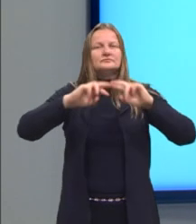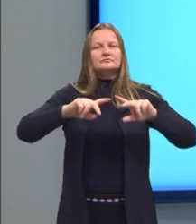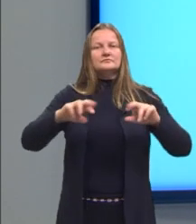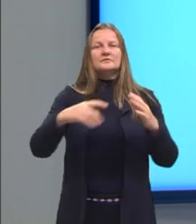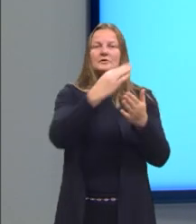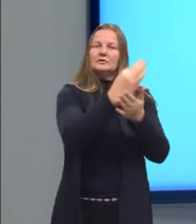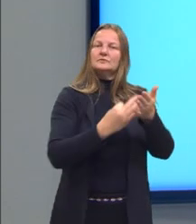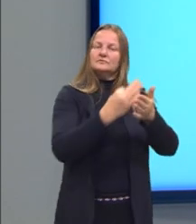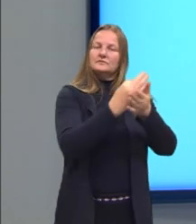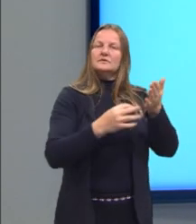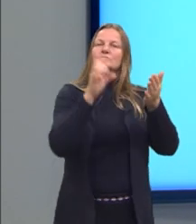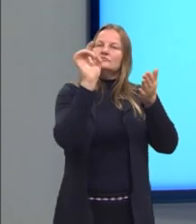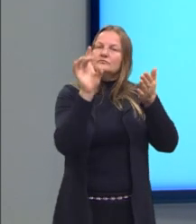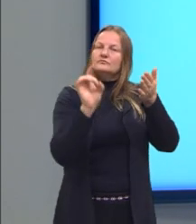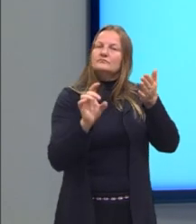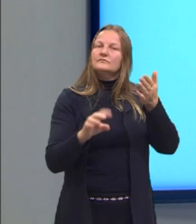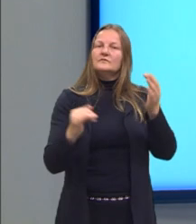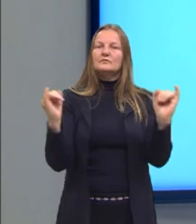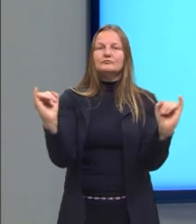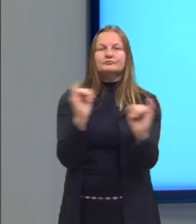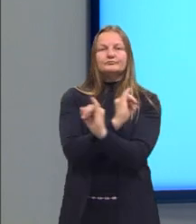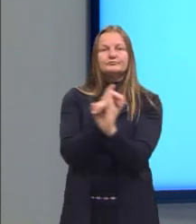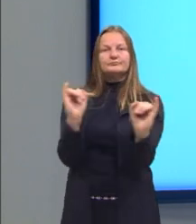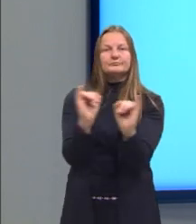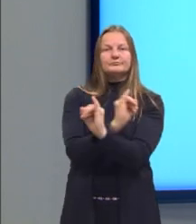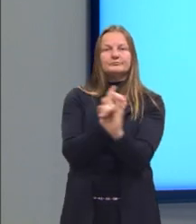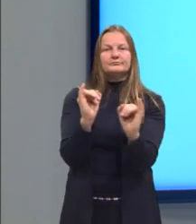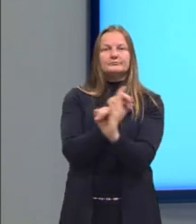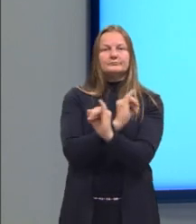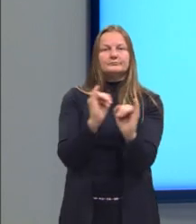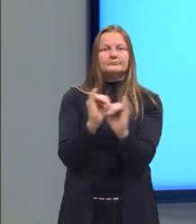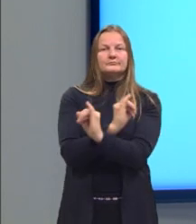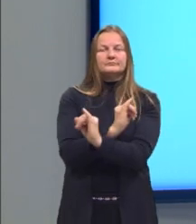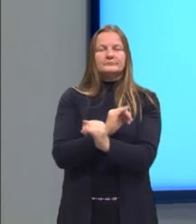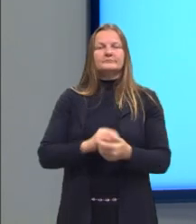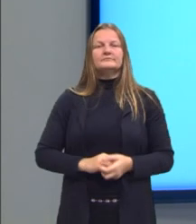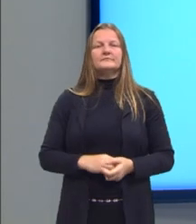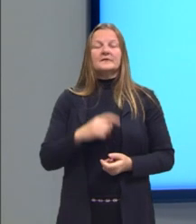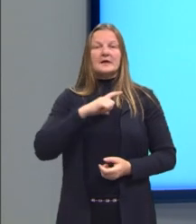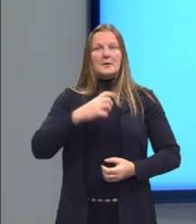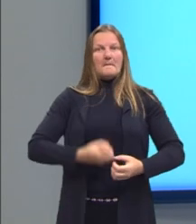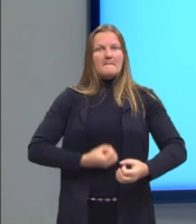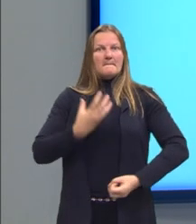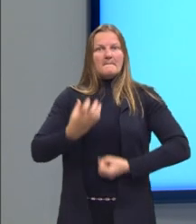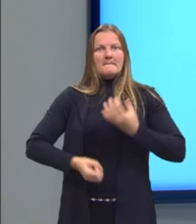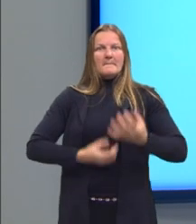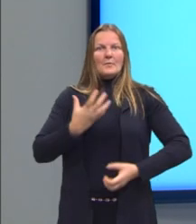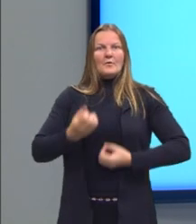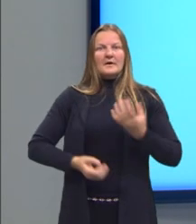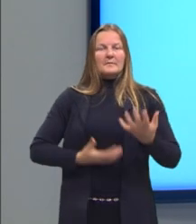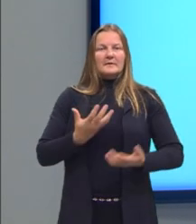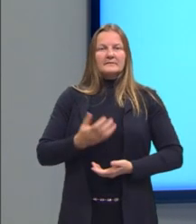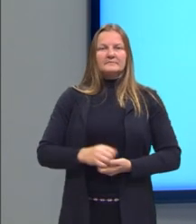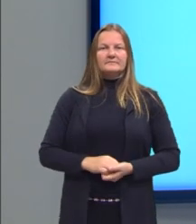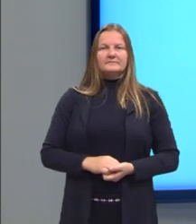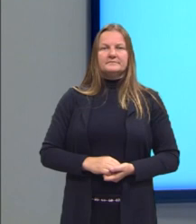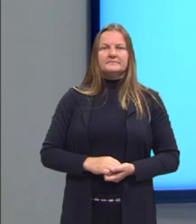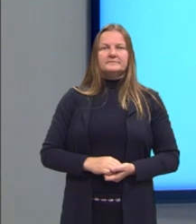específica de interlocução. E aqui a gente tem um poema do Fabrício Carpinejá,